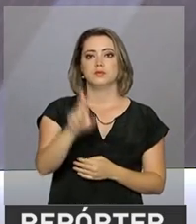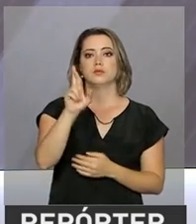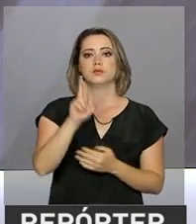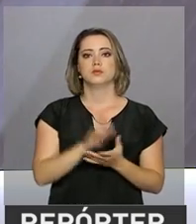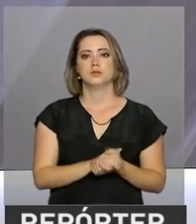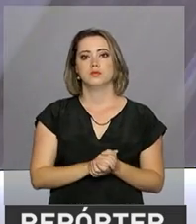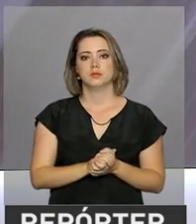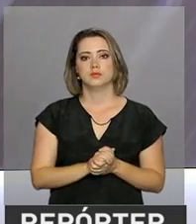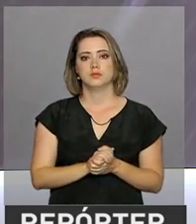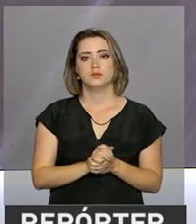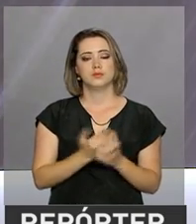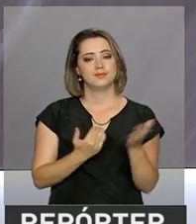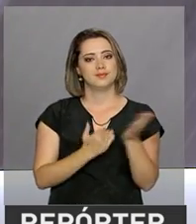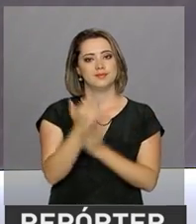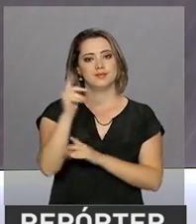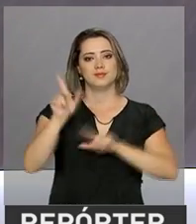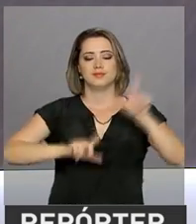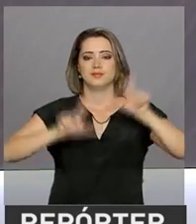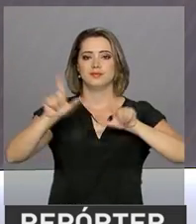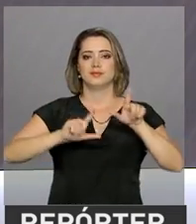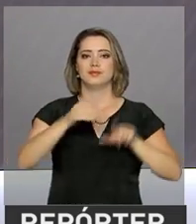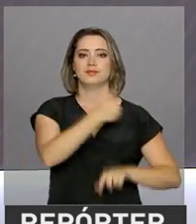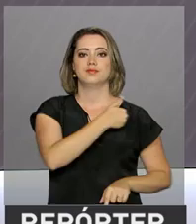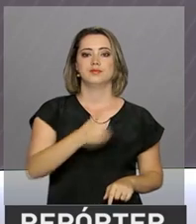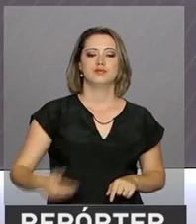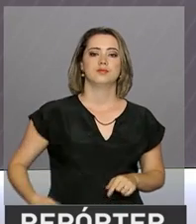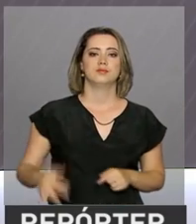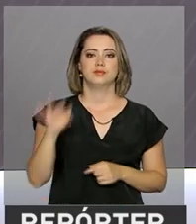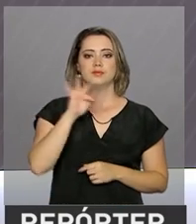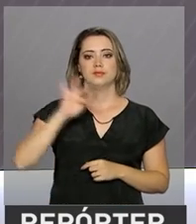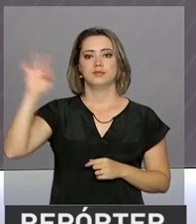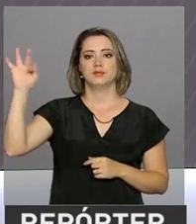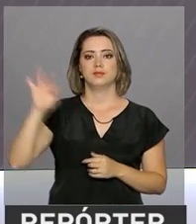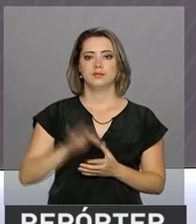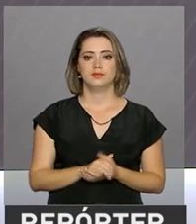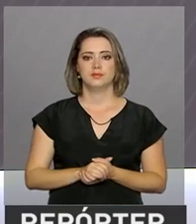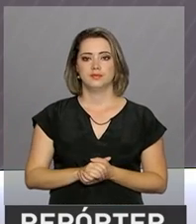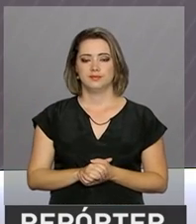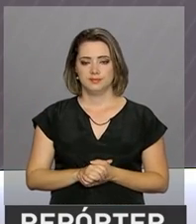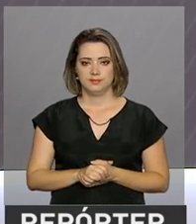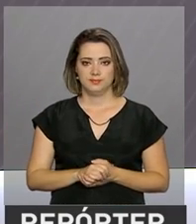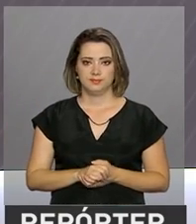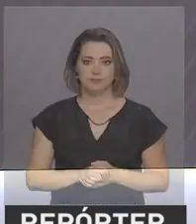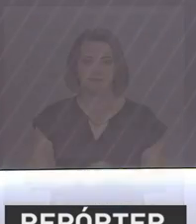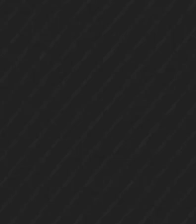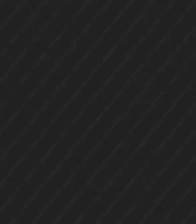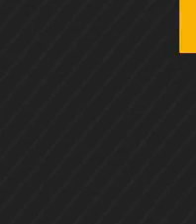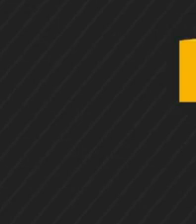Repórter NBR. Continue com a gente na NBR, a TV do Governo Federal.